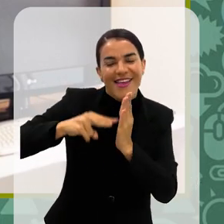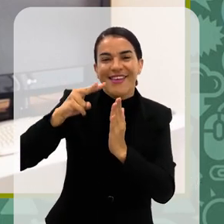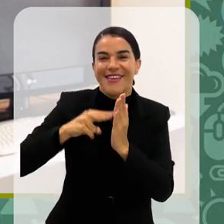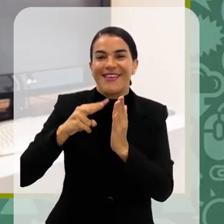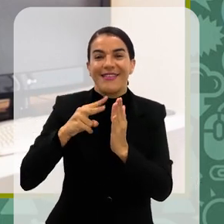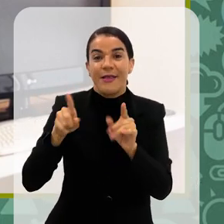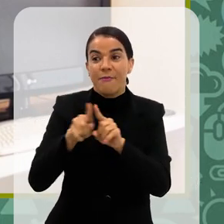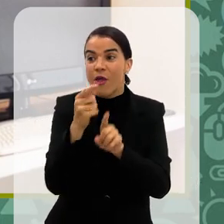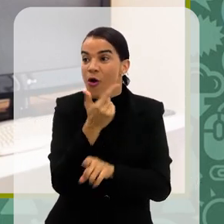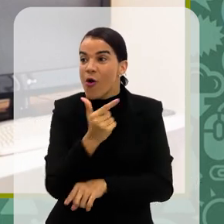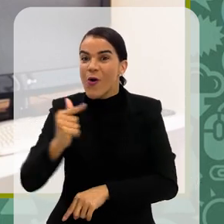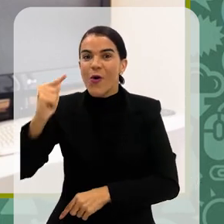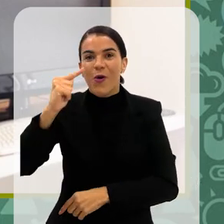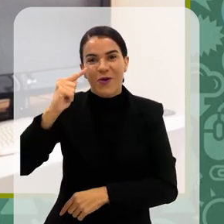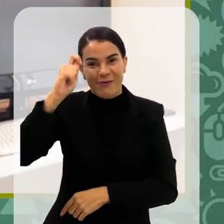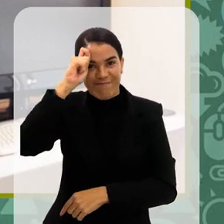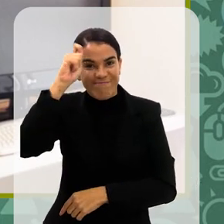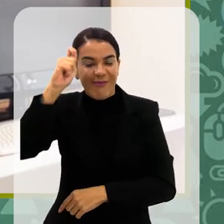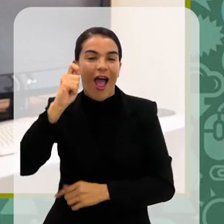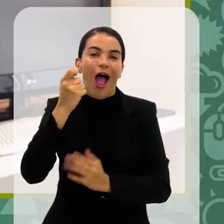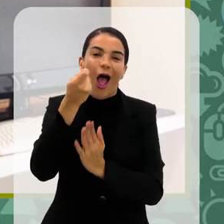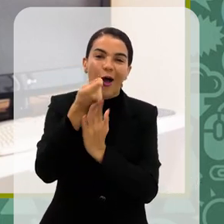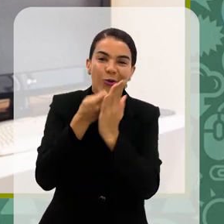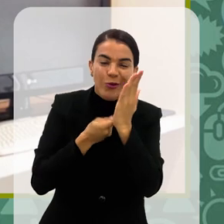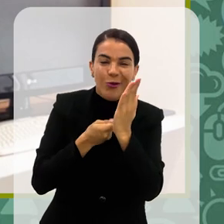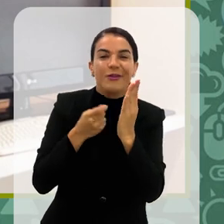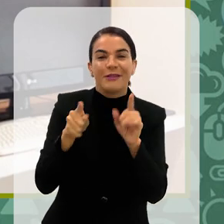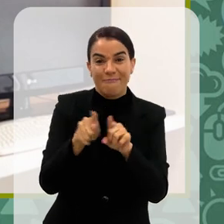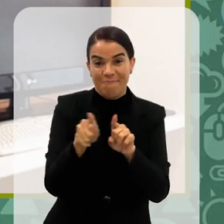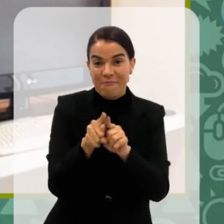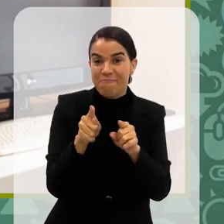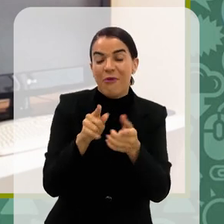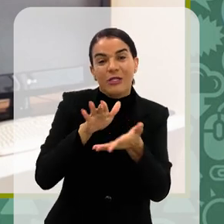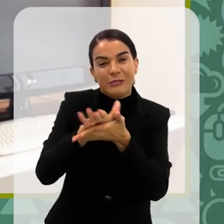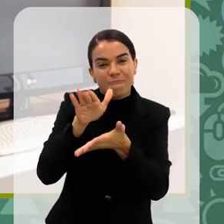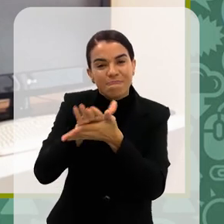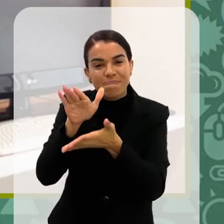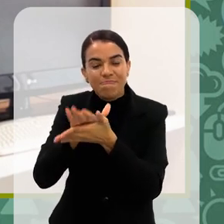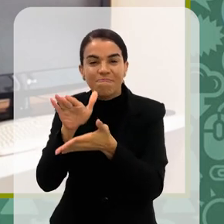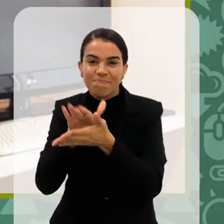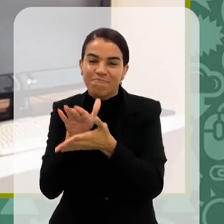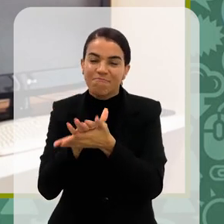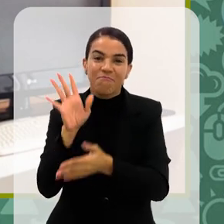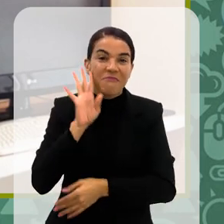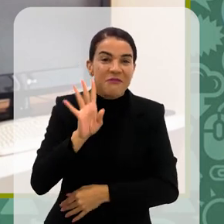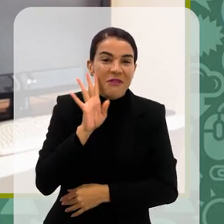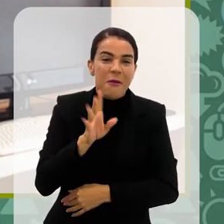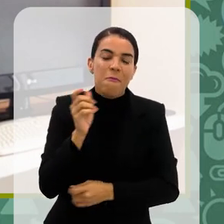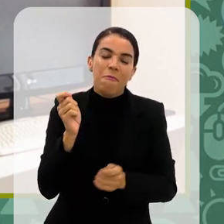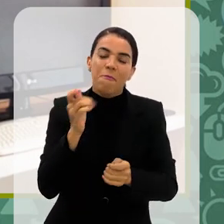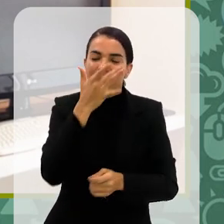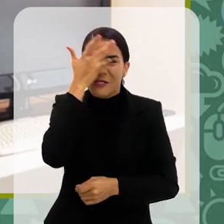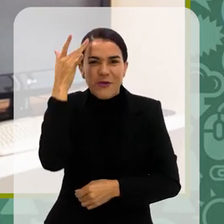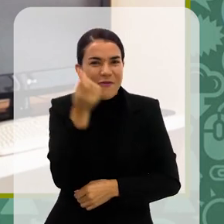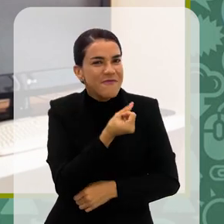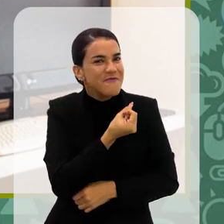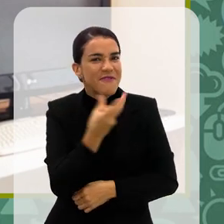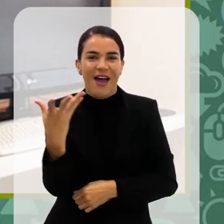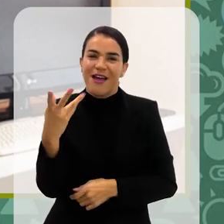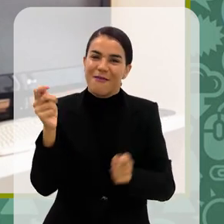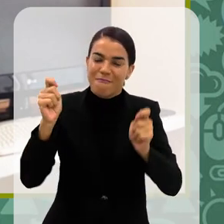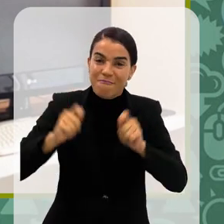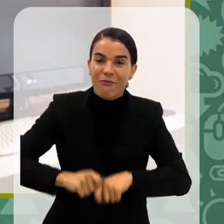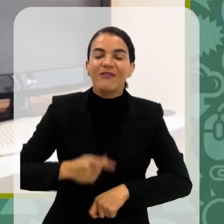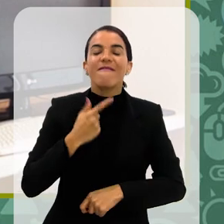de vocês e de outras autoras também, né? Enfim, que mais gente produza conteúdo bacana, para que as pessoas possam